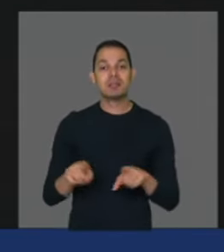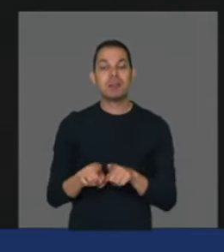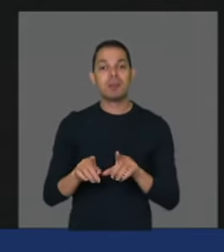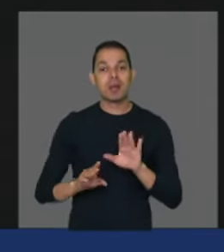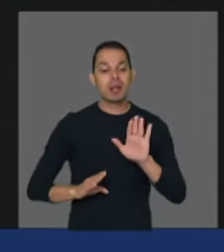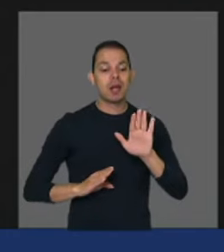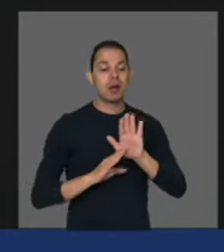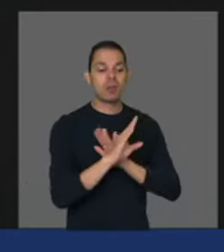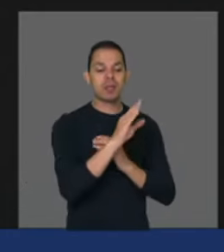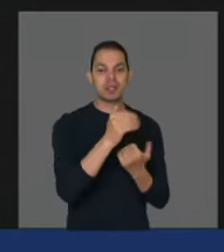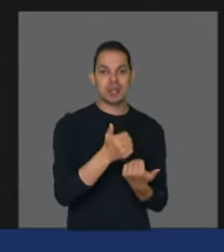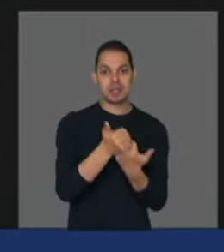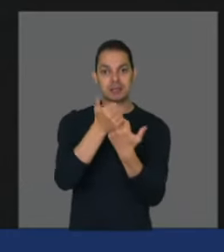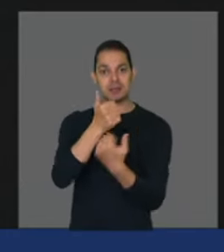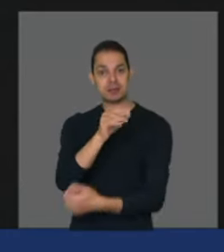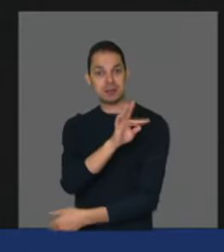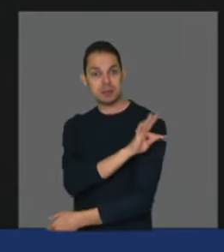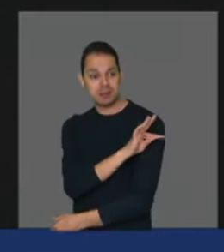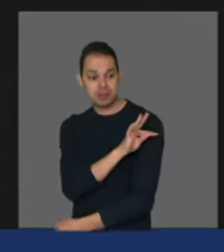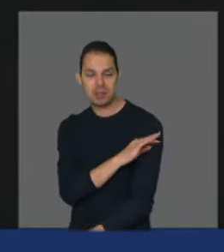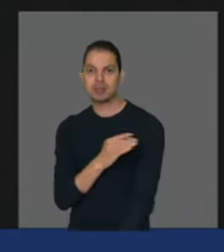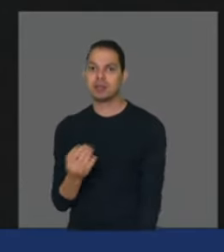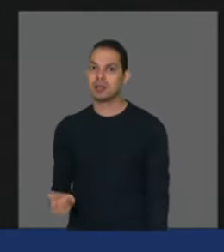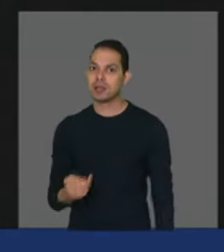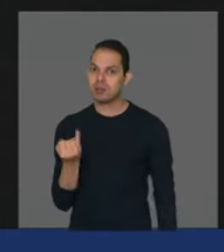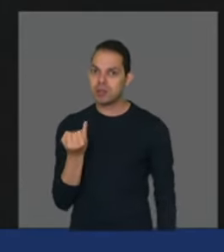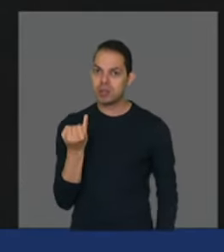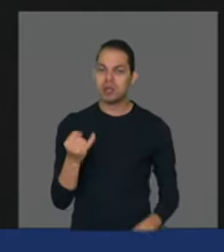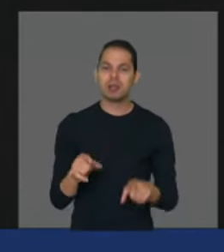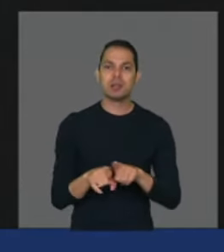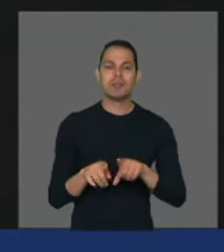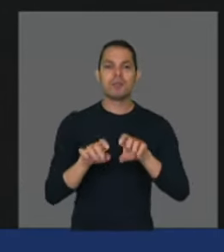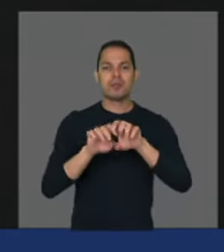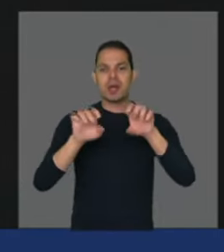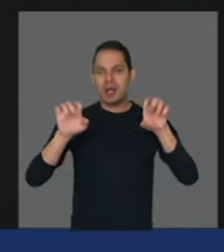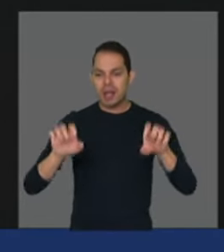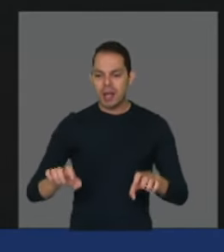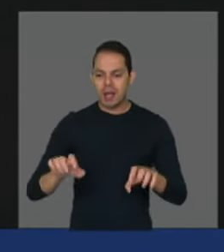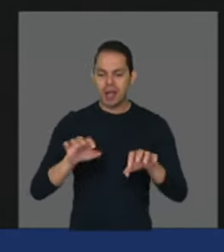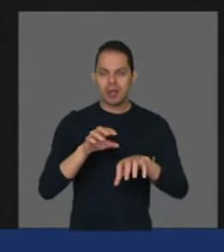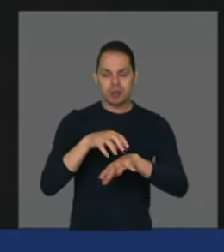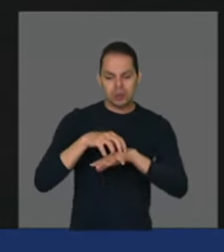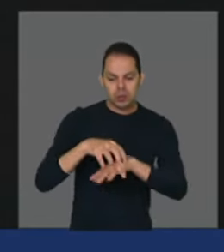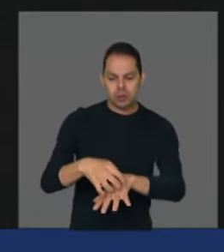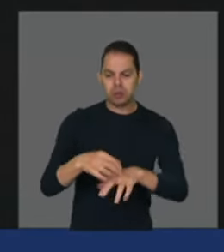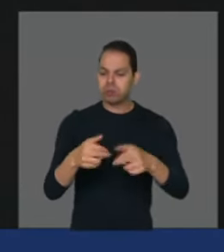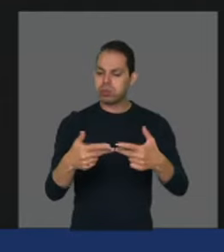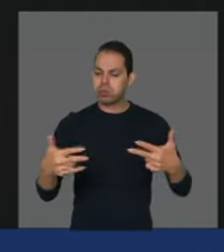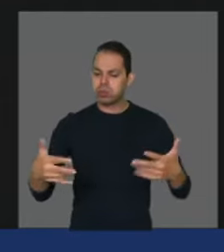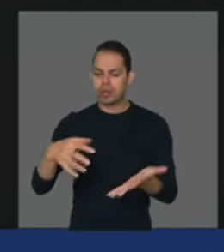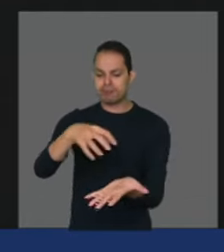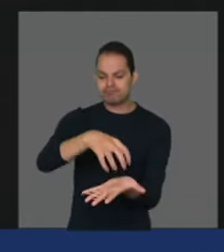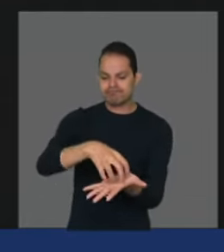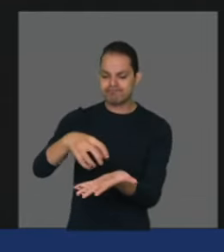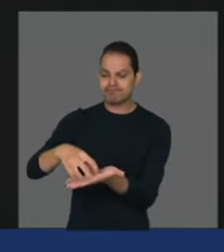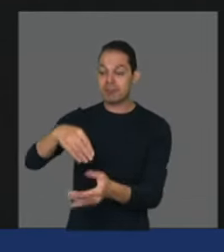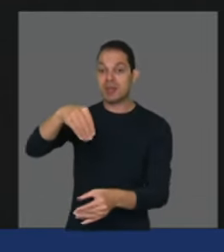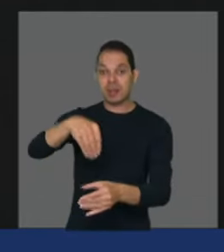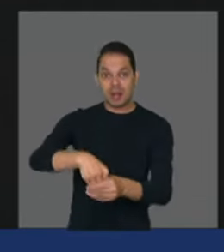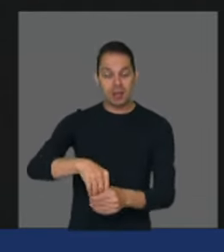fundamental mas a infraestrutura nas regiões é determinante